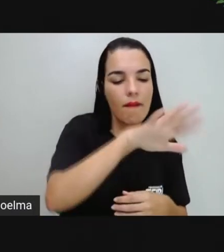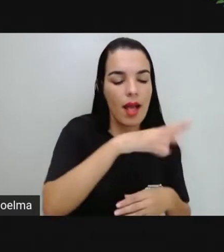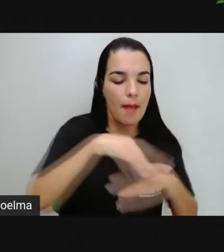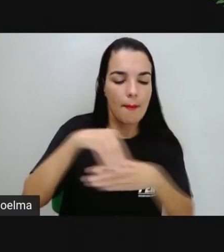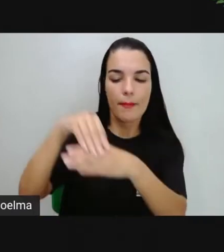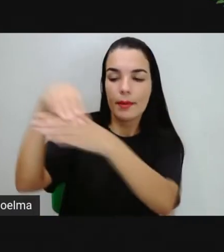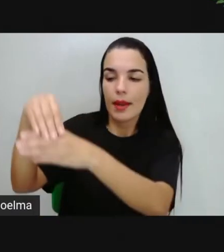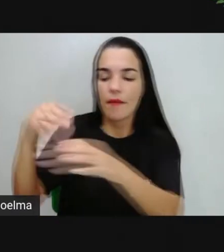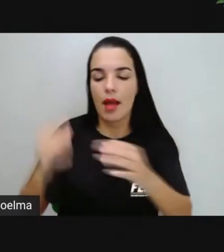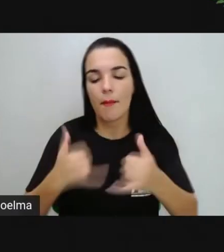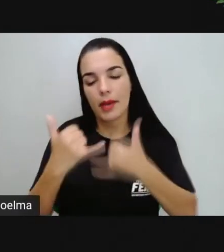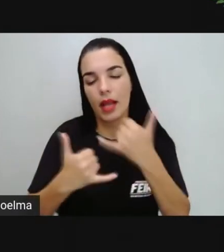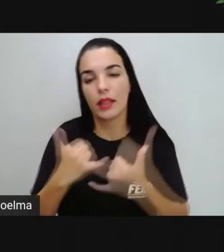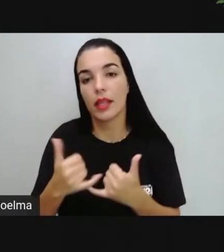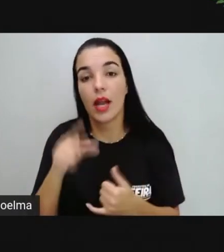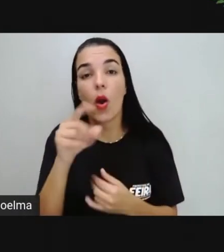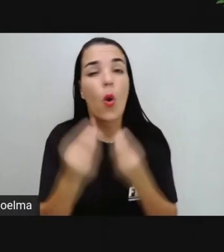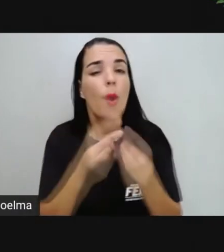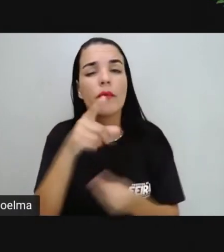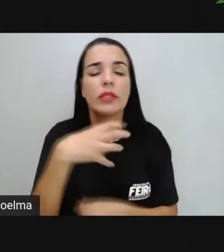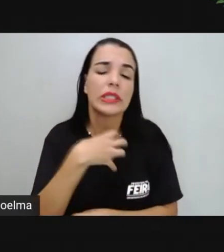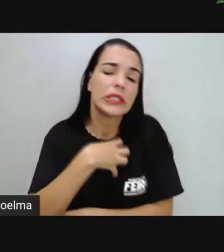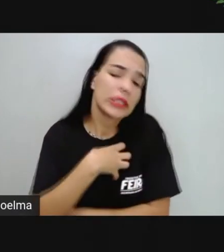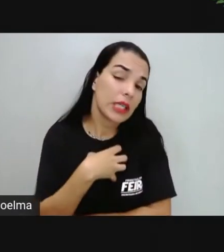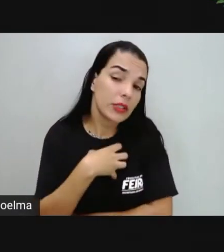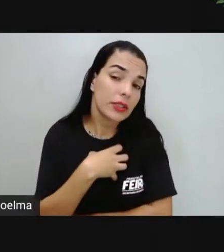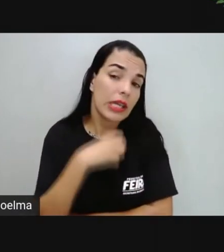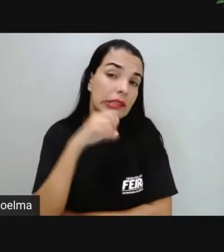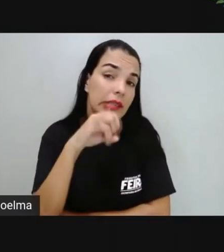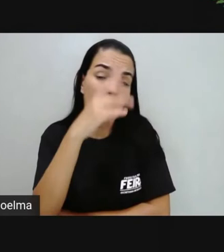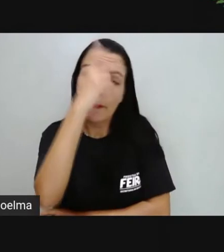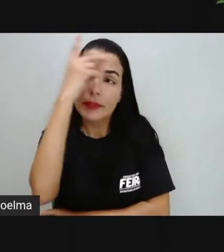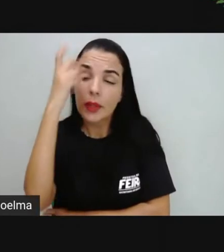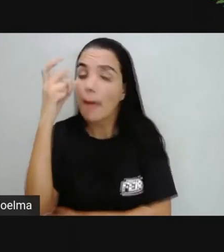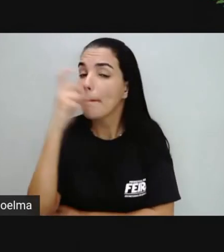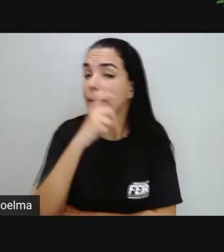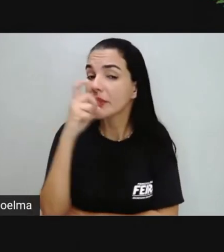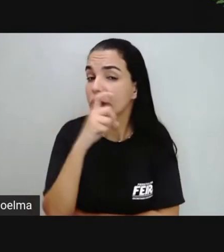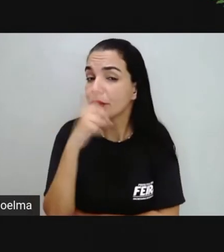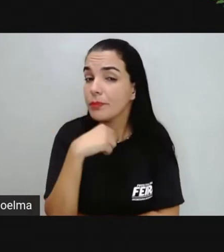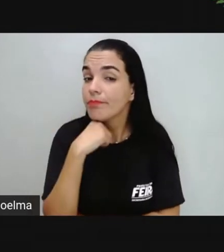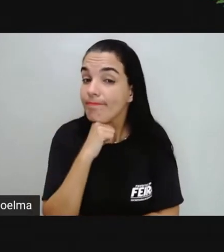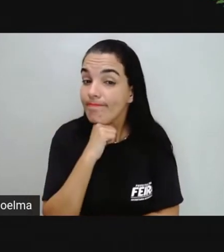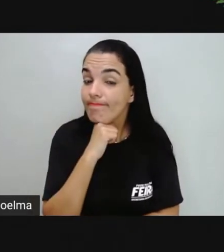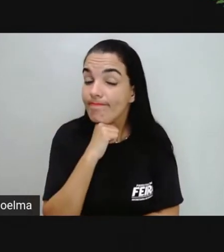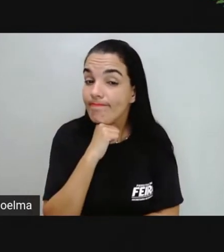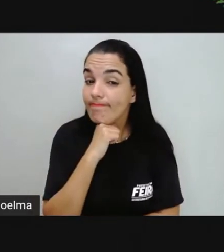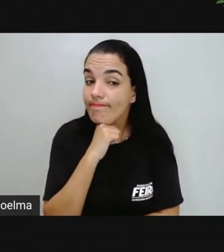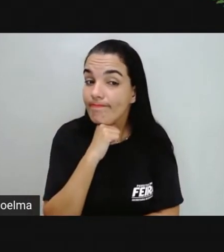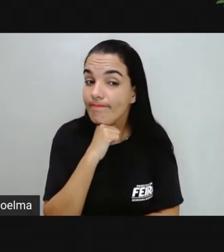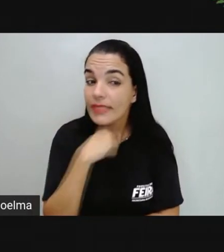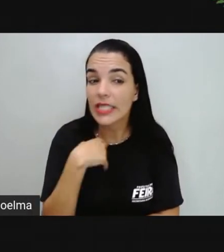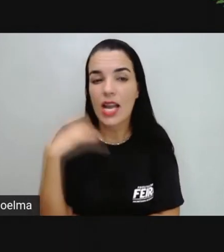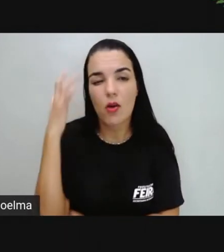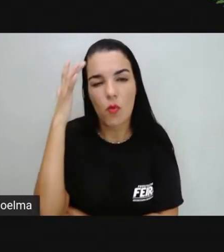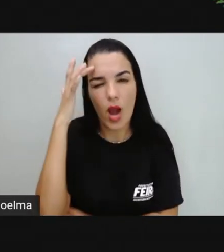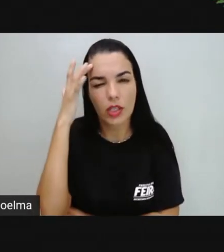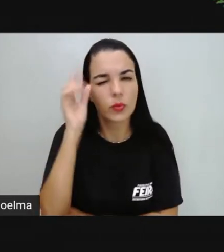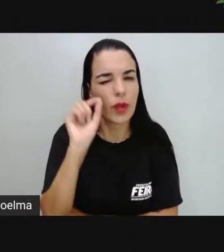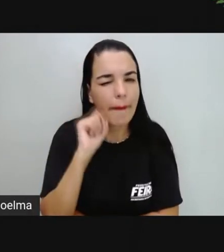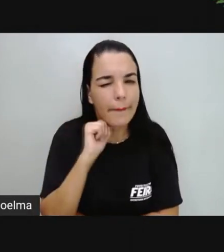E aí, como é que vocês se sentem quando mentem pra vocês? Eu acho que vocês se sentem, ó,